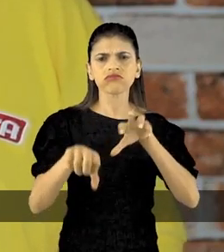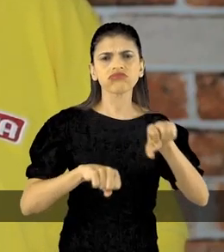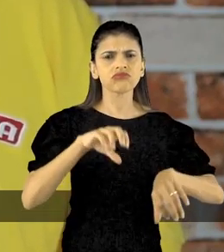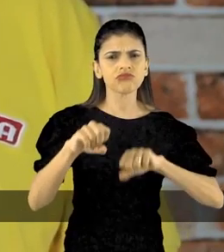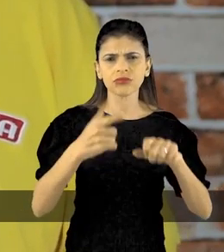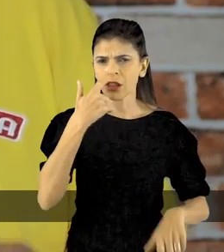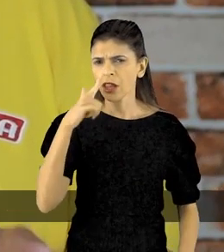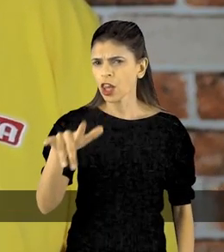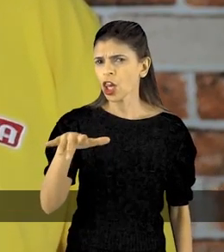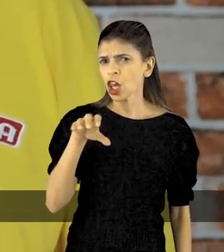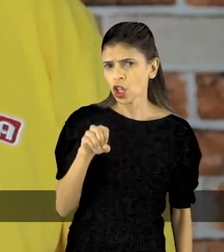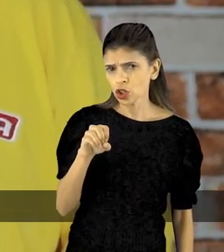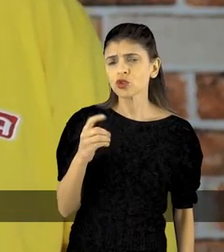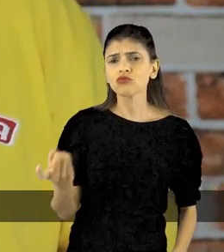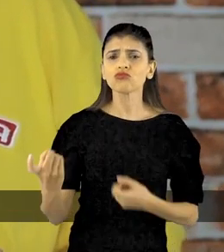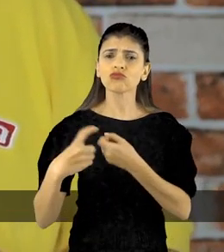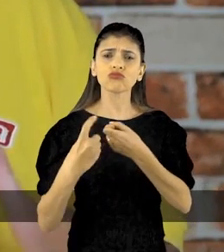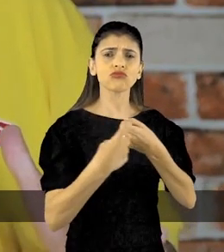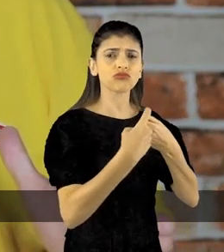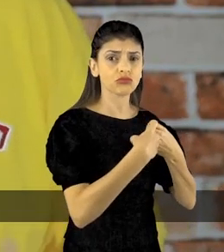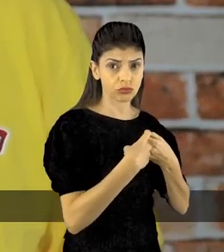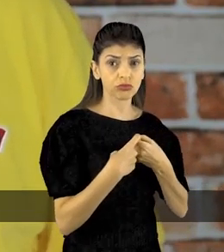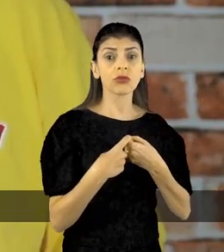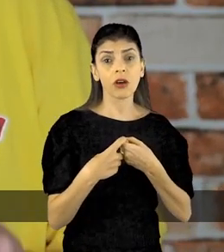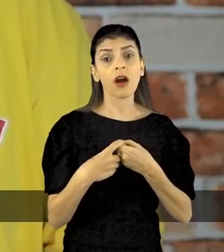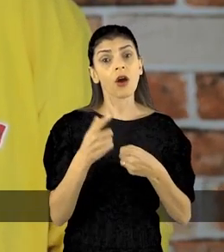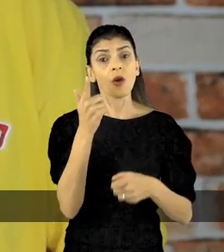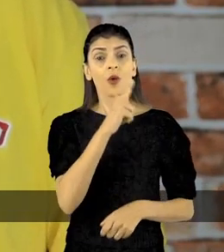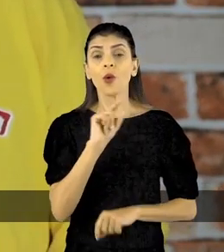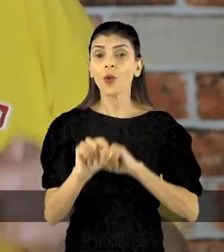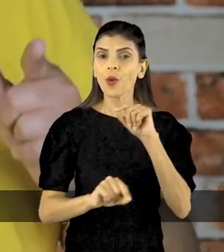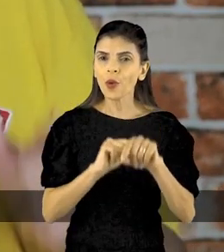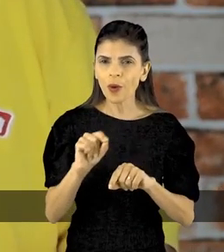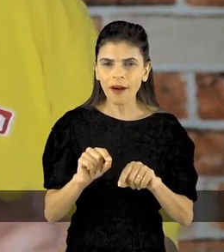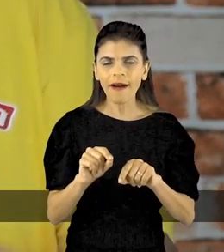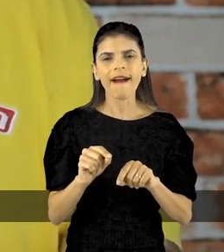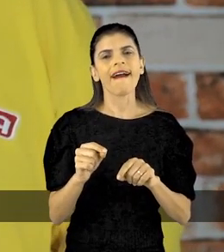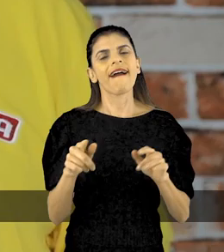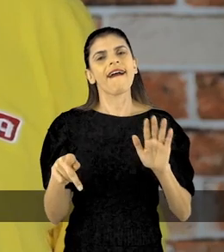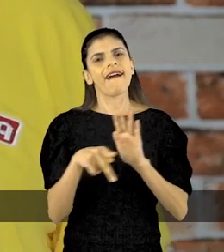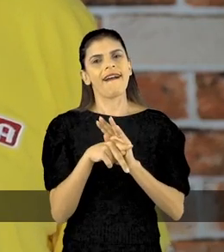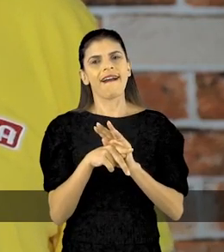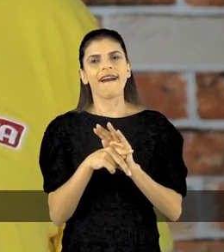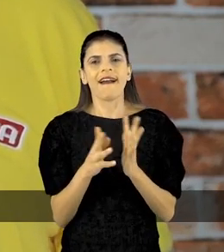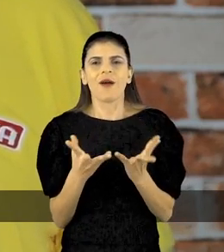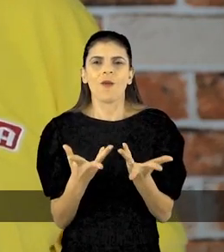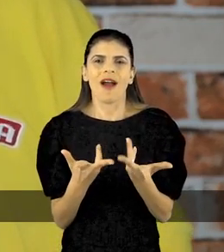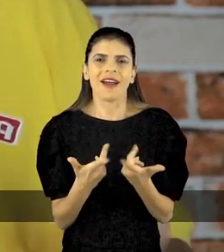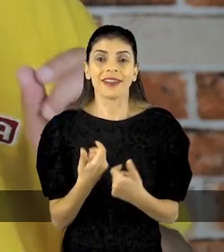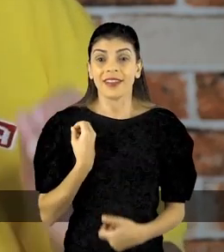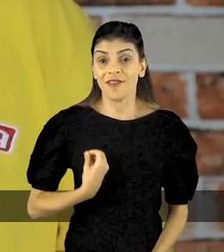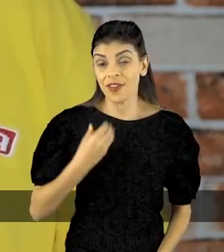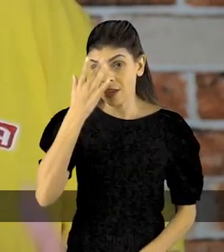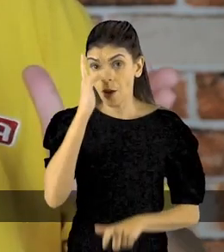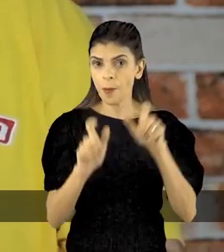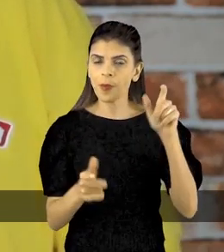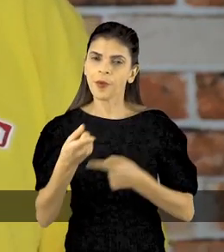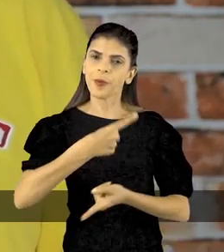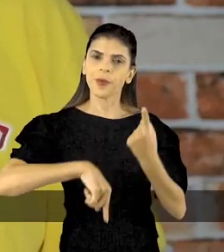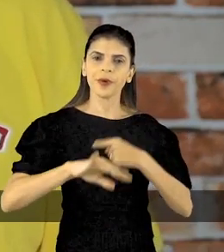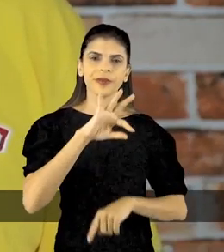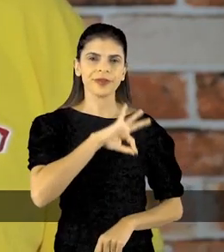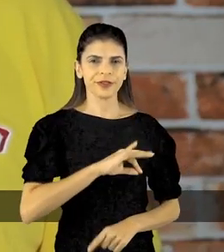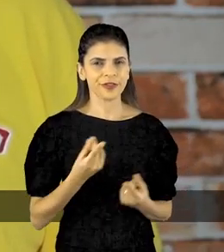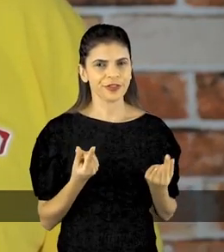estreitar a parceria com os catadores de materiais recicláveis. Assim, vamos garantir a qualidade de vida e renda pro